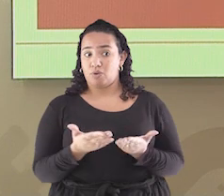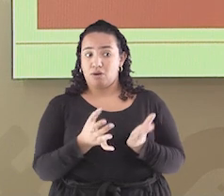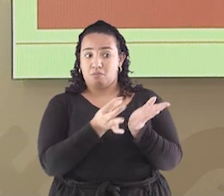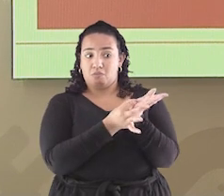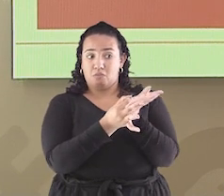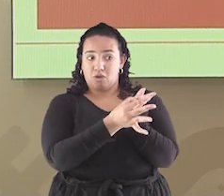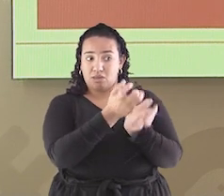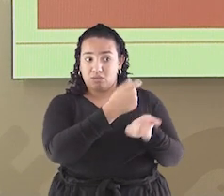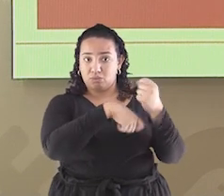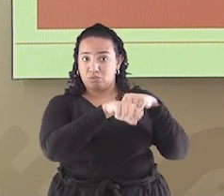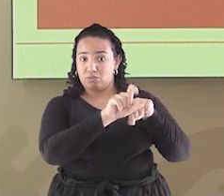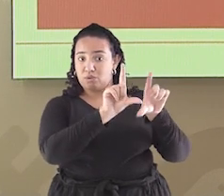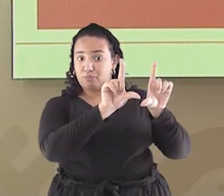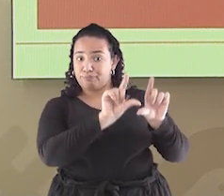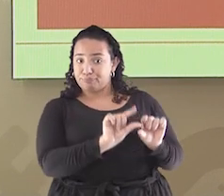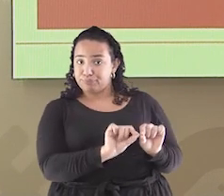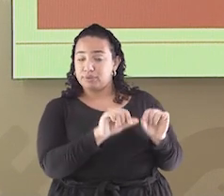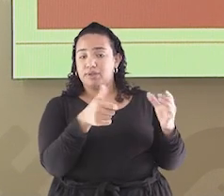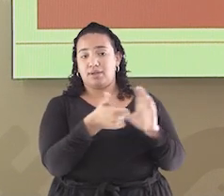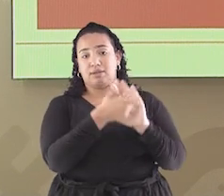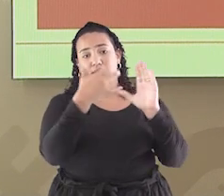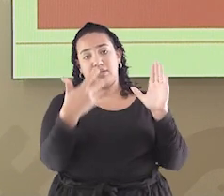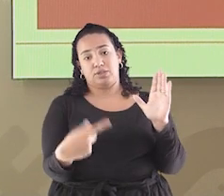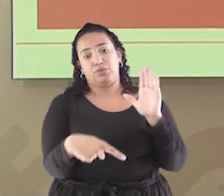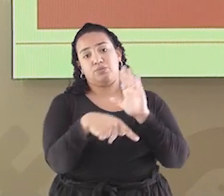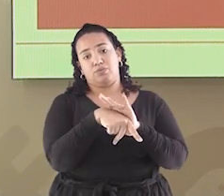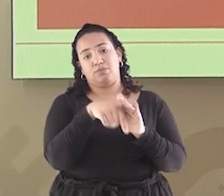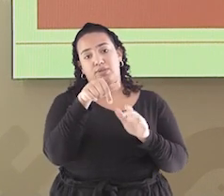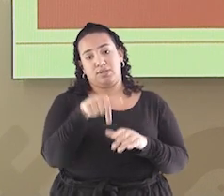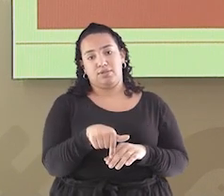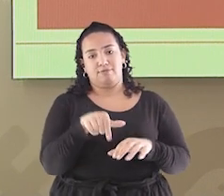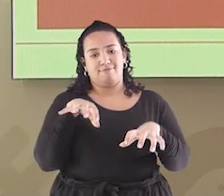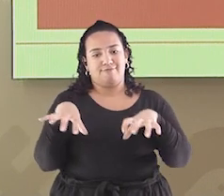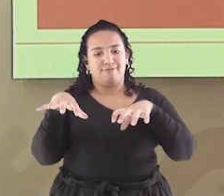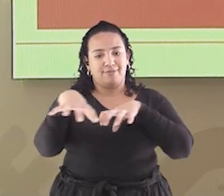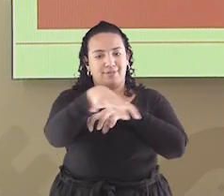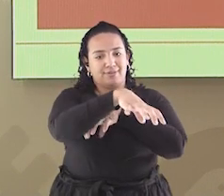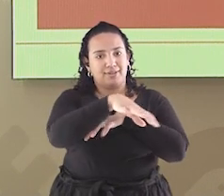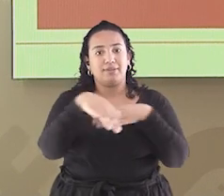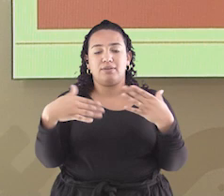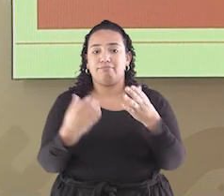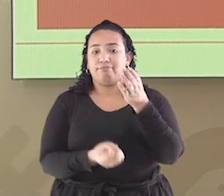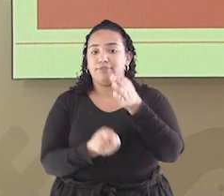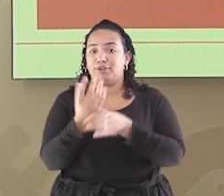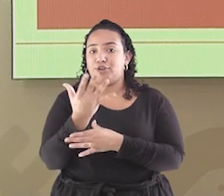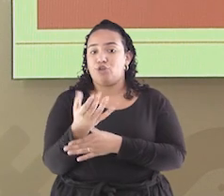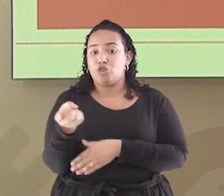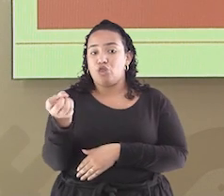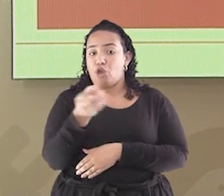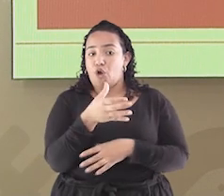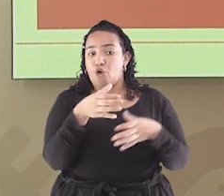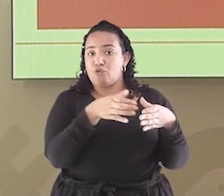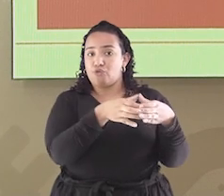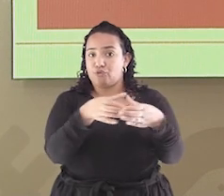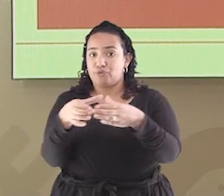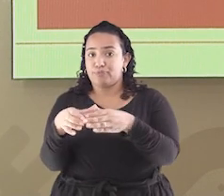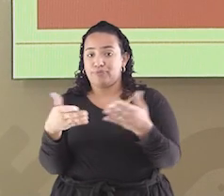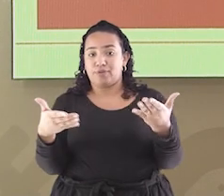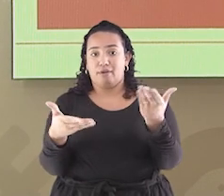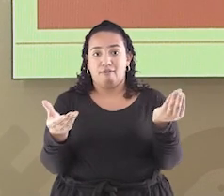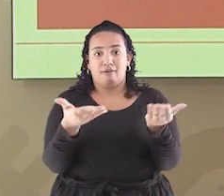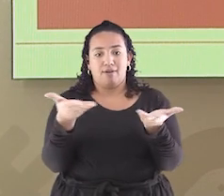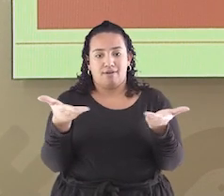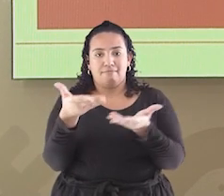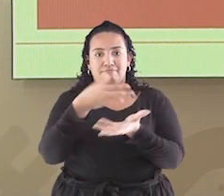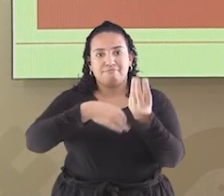moedas eram características do sistema feudal. Novos reinos formaram-se e a mistura das culturas latinas e germânicas